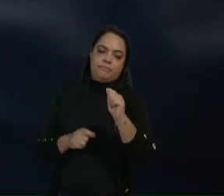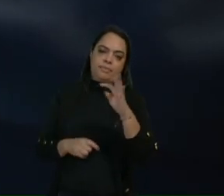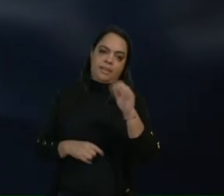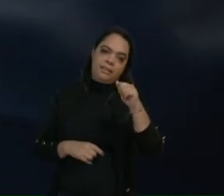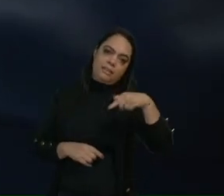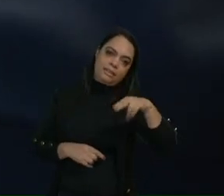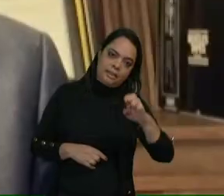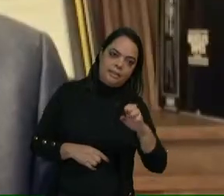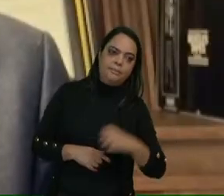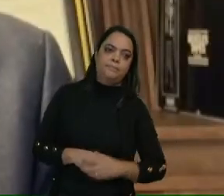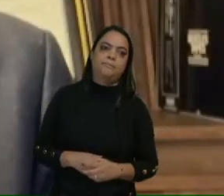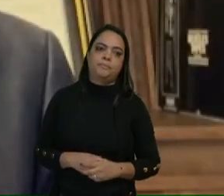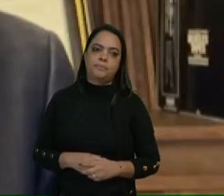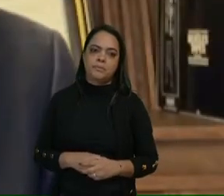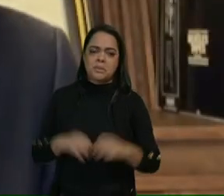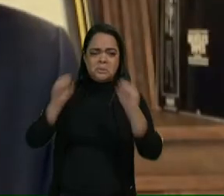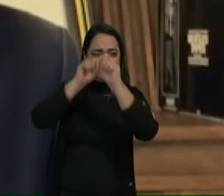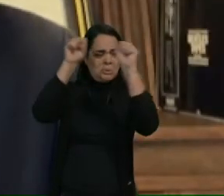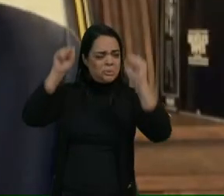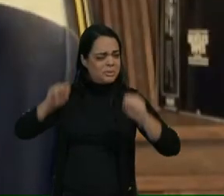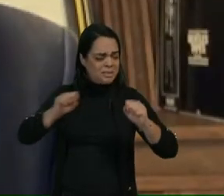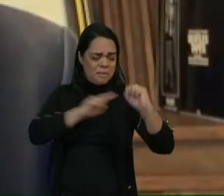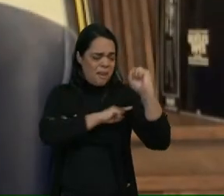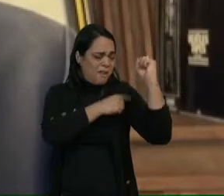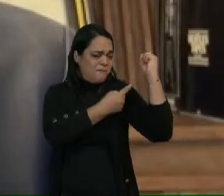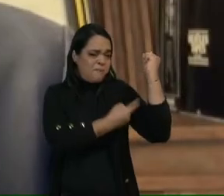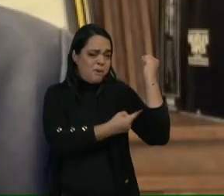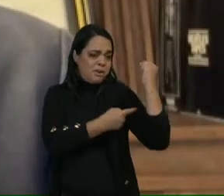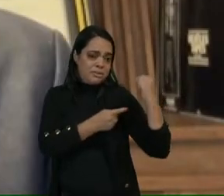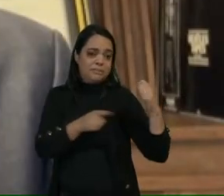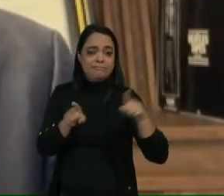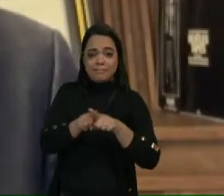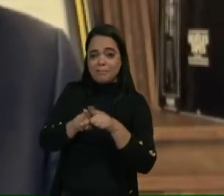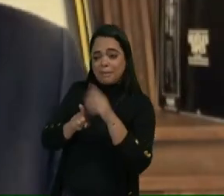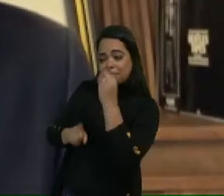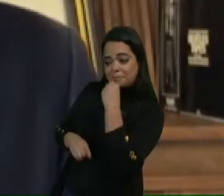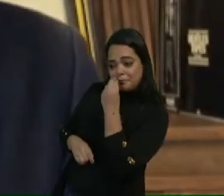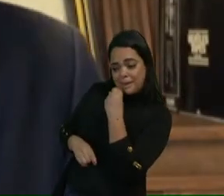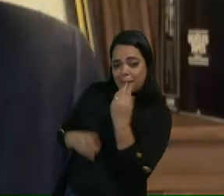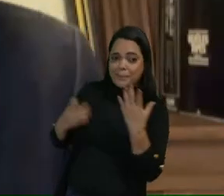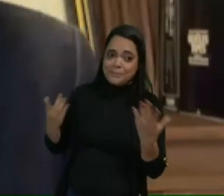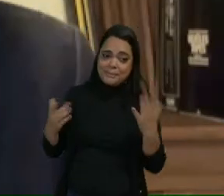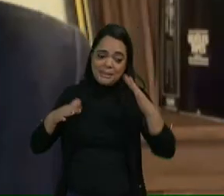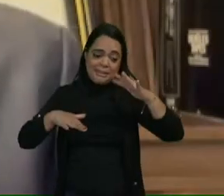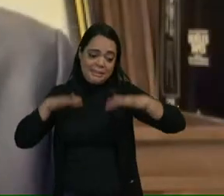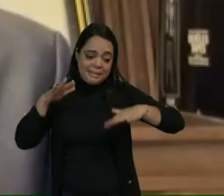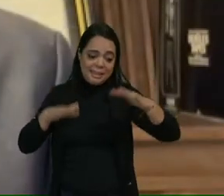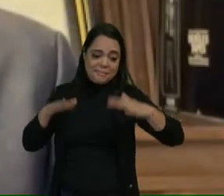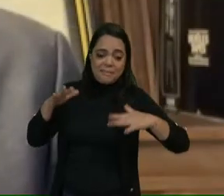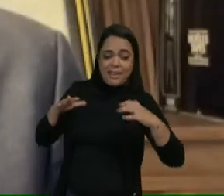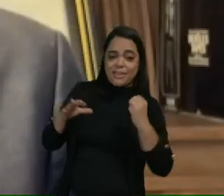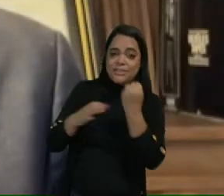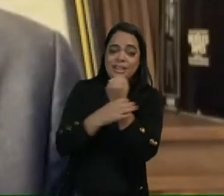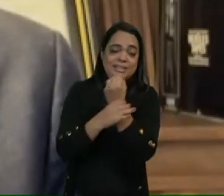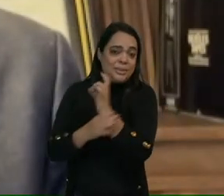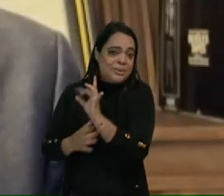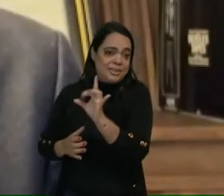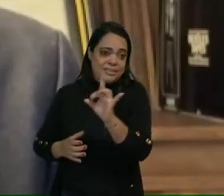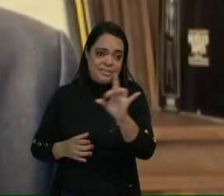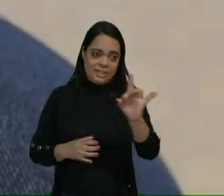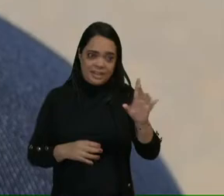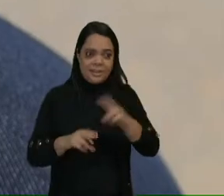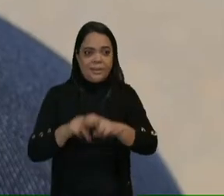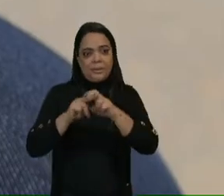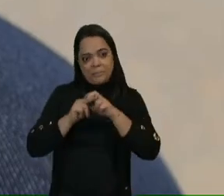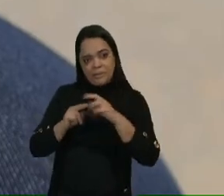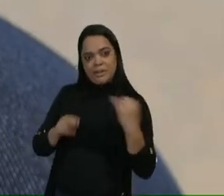sistema é tão robusto quanto o seu ponto mais frágil. E aí depende do hábito, do nível de segurança que cada um tem. É por isso que